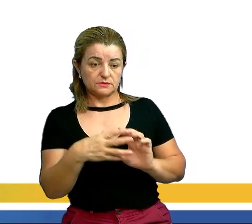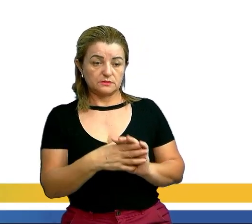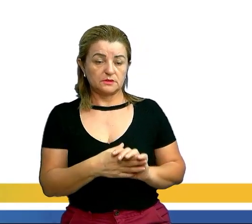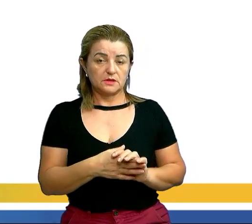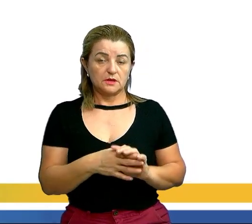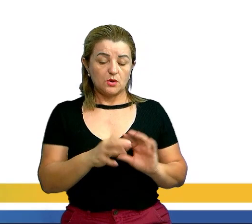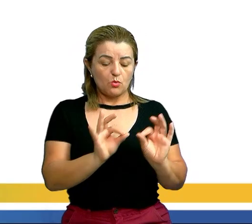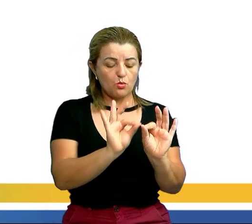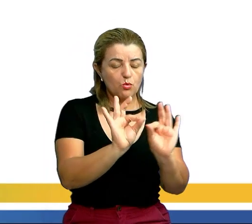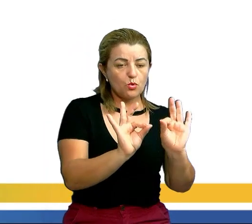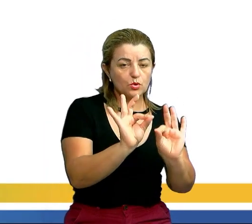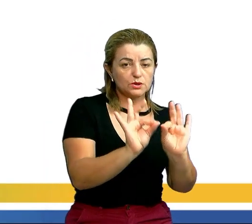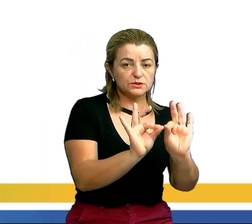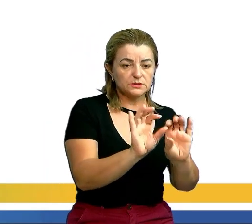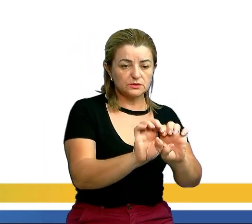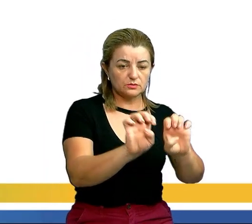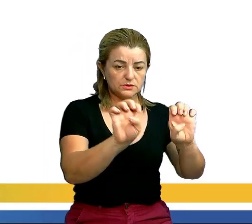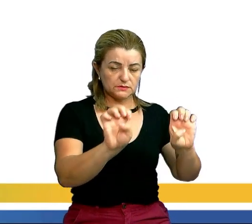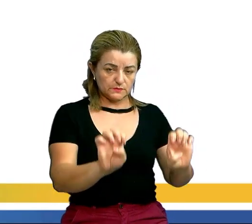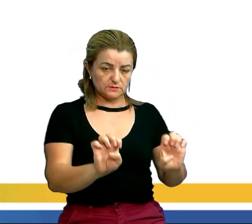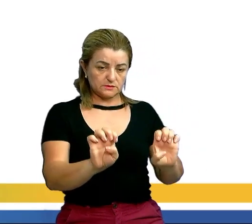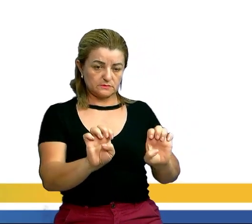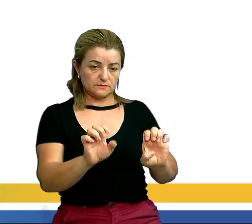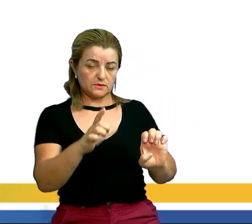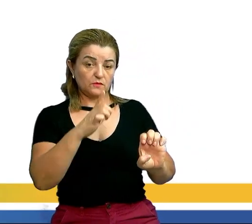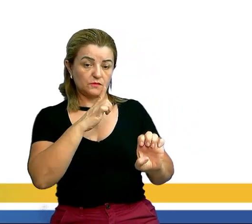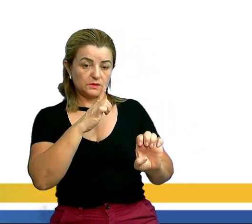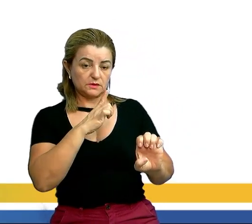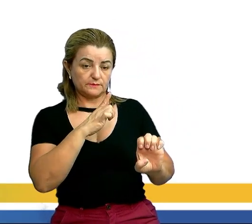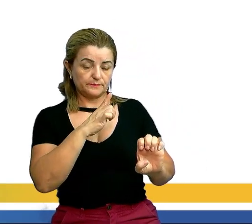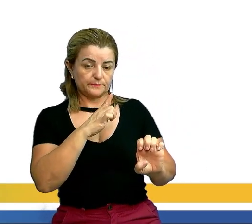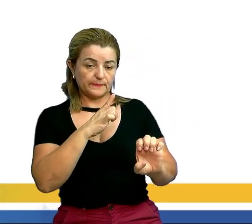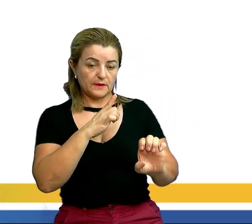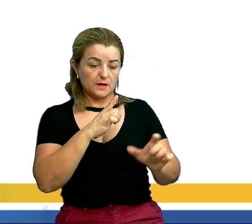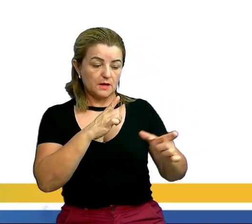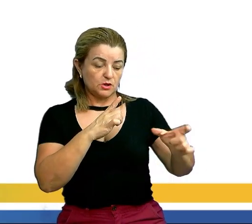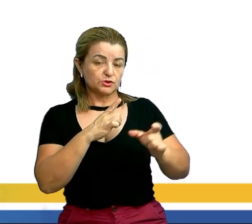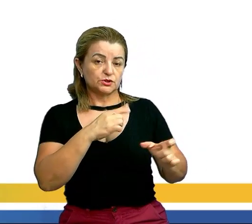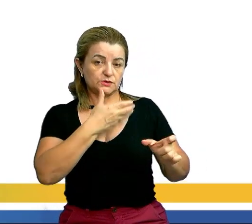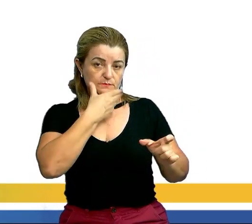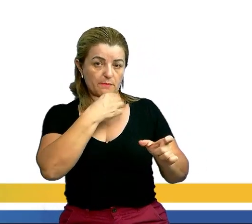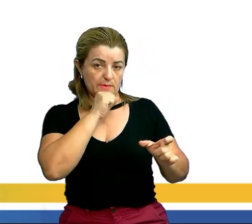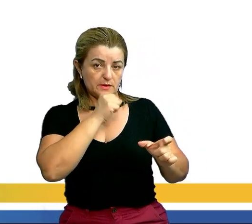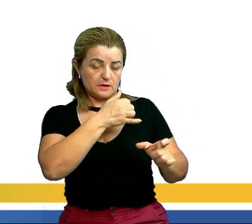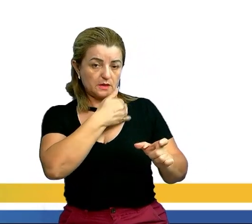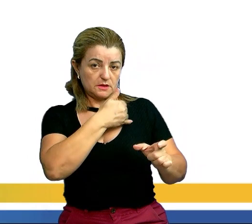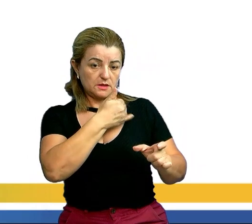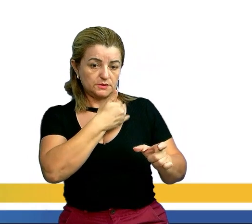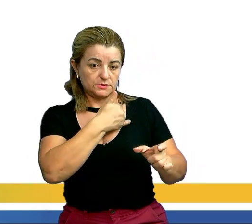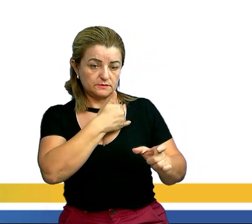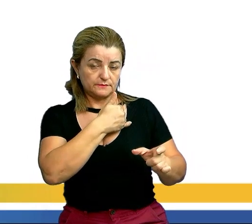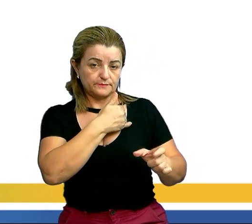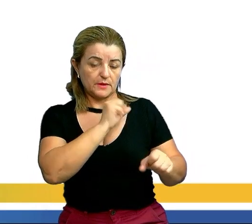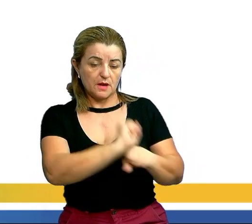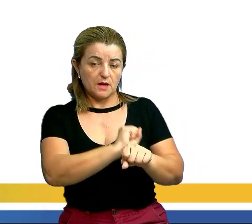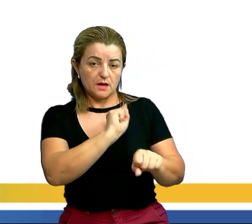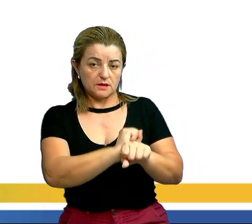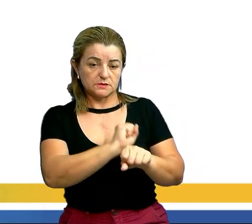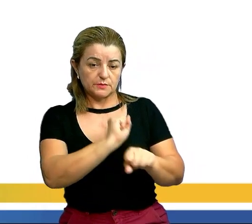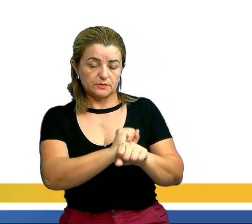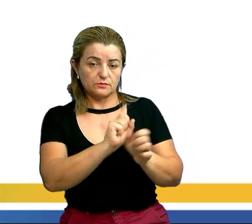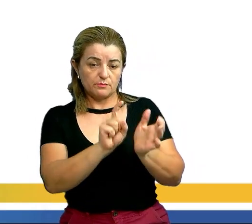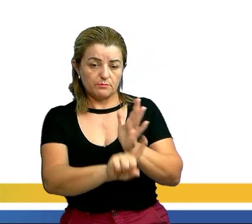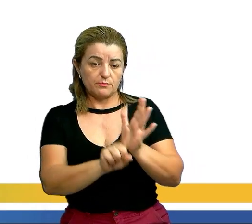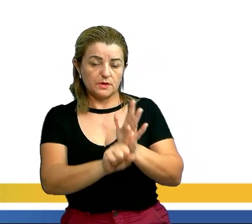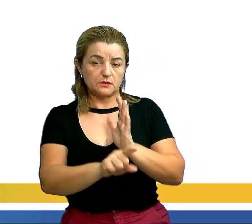equação para o nascimento do filho, vou ter o quê? Ele, a idade dele, menos o que ele esperou para nascer o filho, vai me